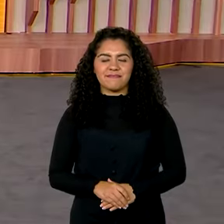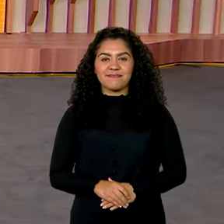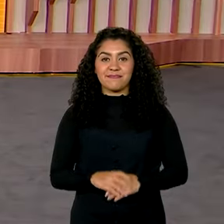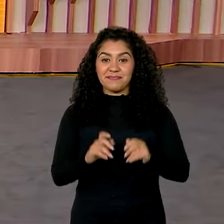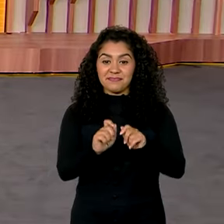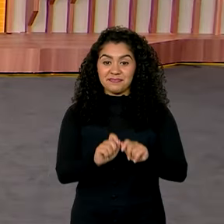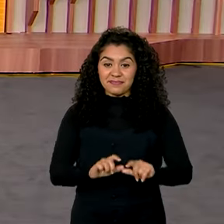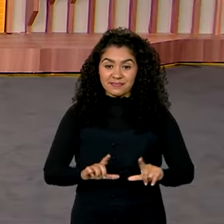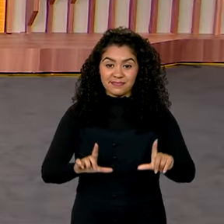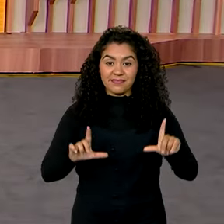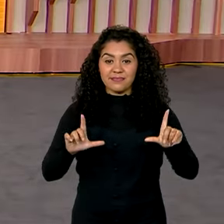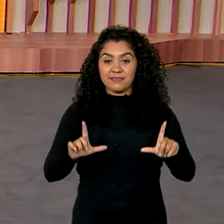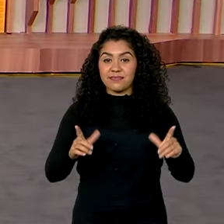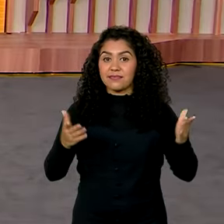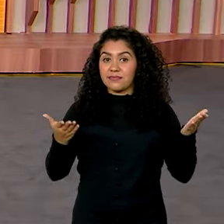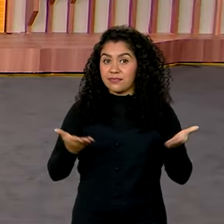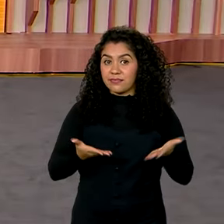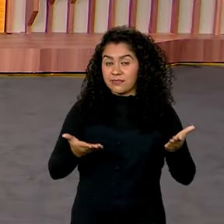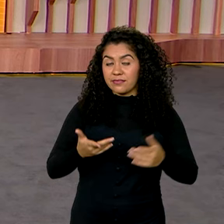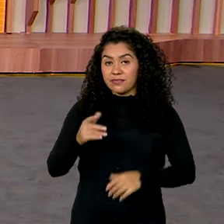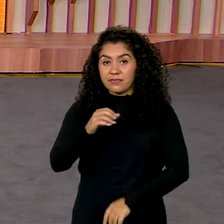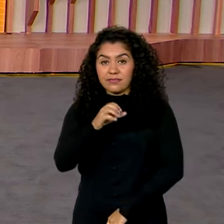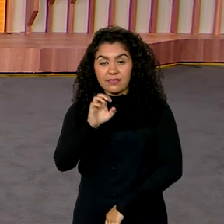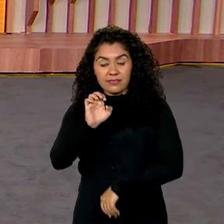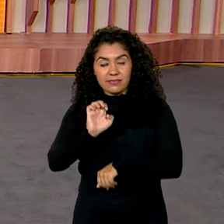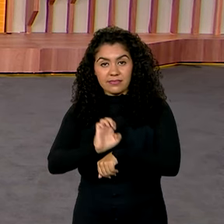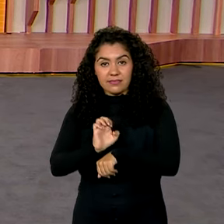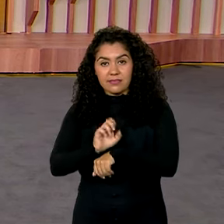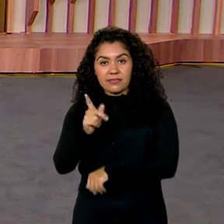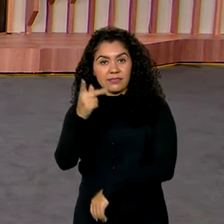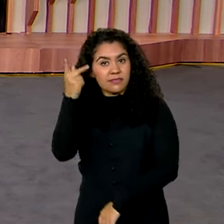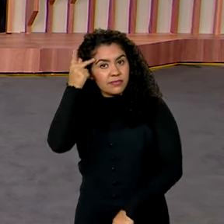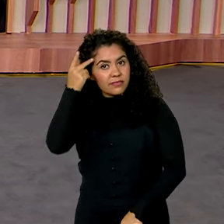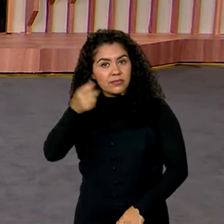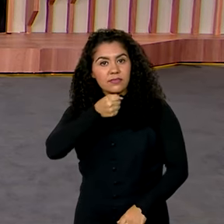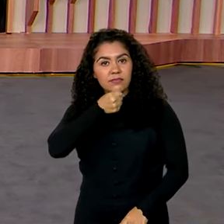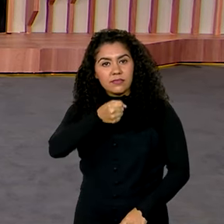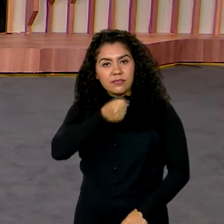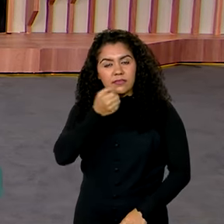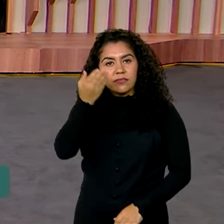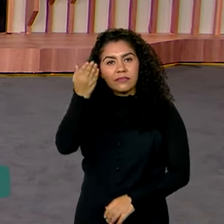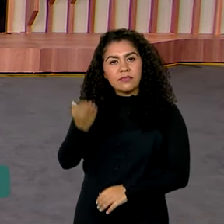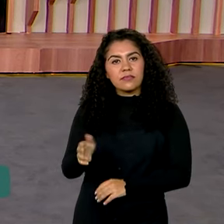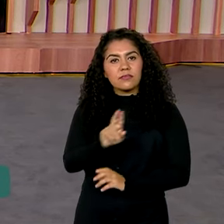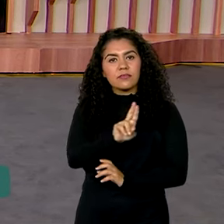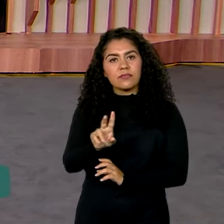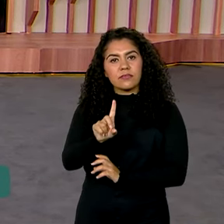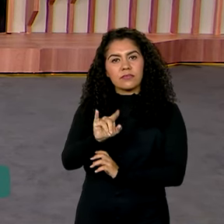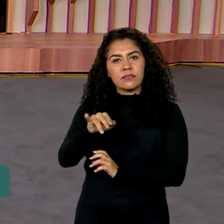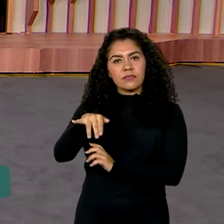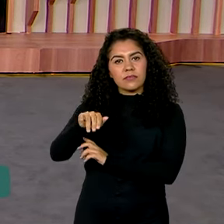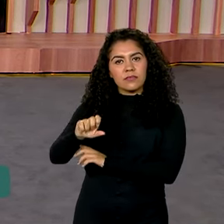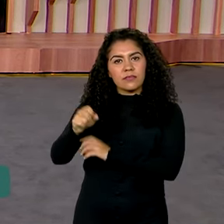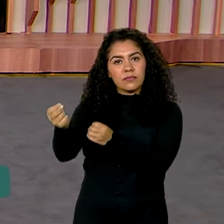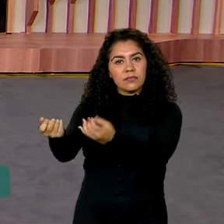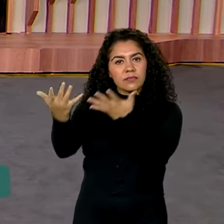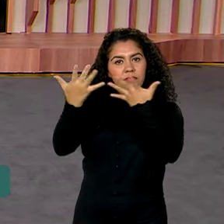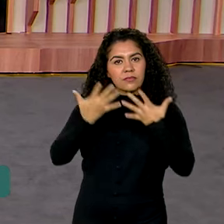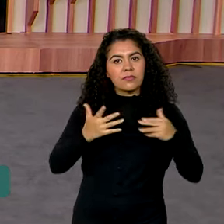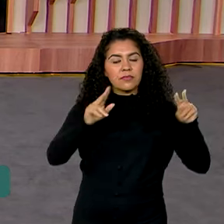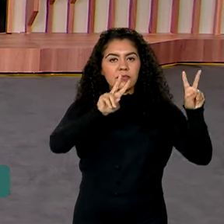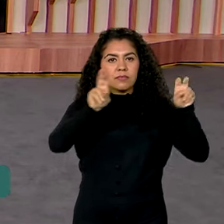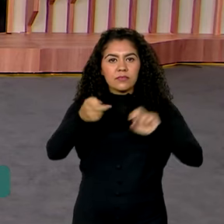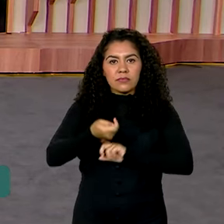Estamos de volta e vamos direto a São Paulo conversar com o repórter Dimas Soldi. Ele vai nos contar sobre a doação de